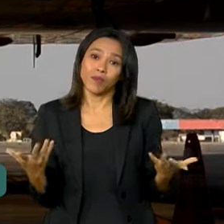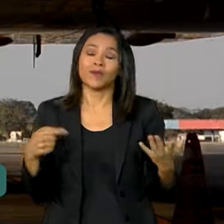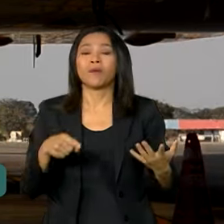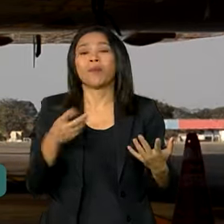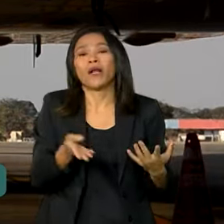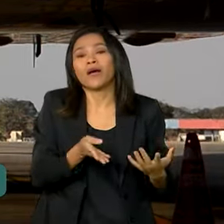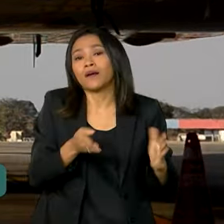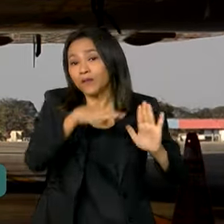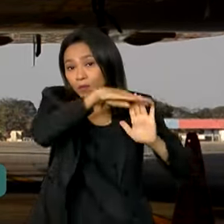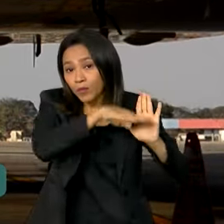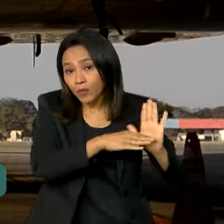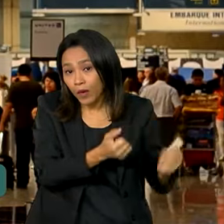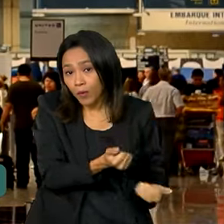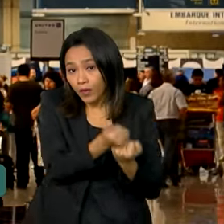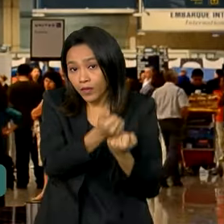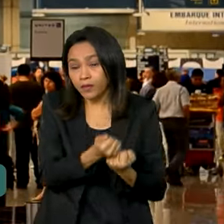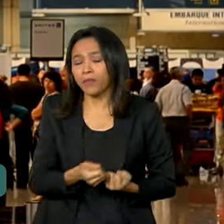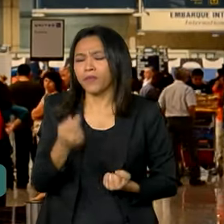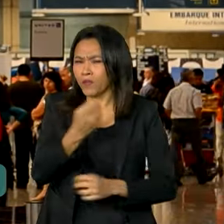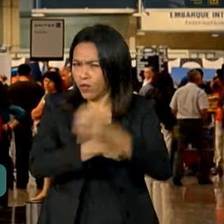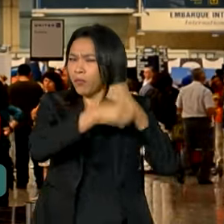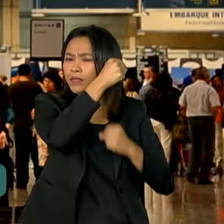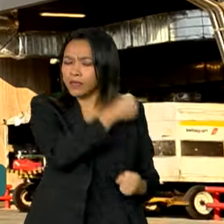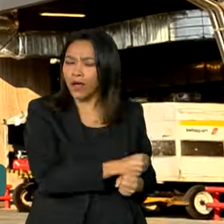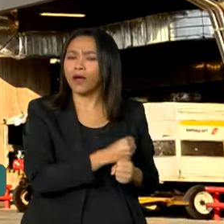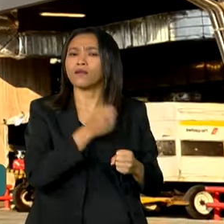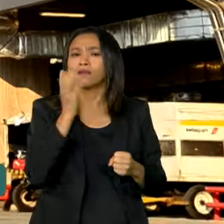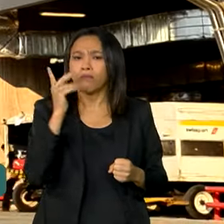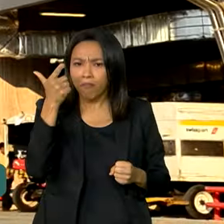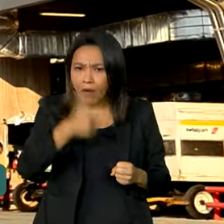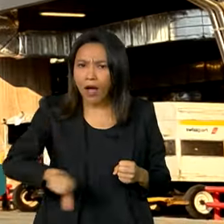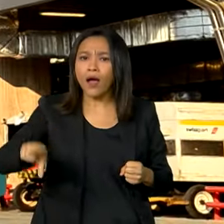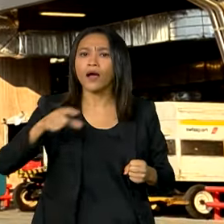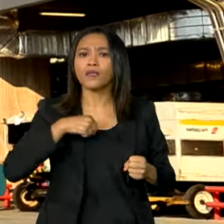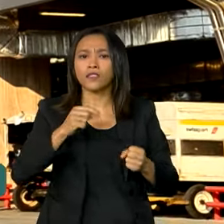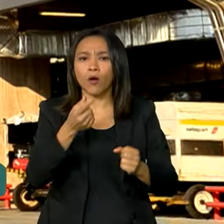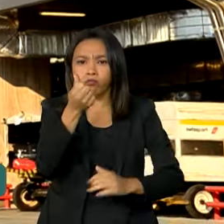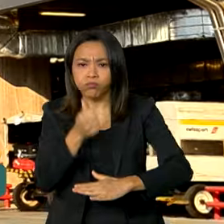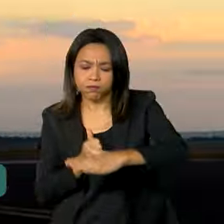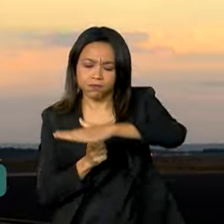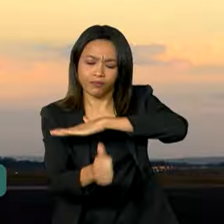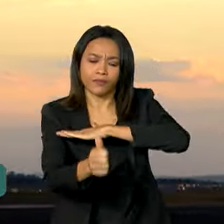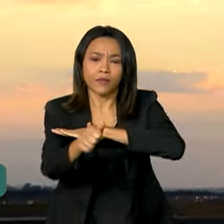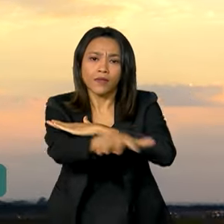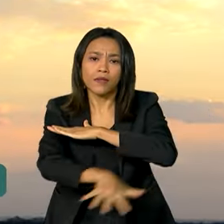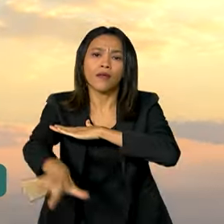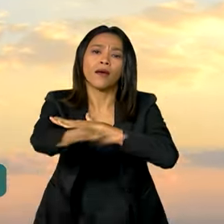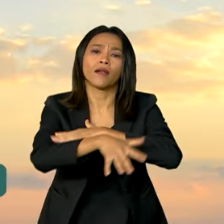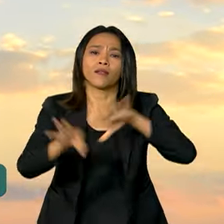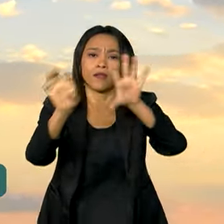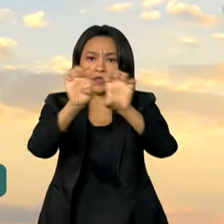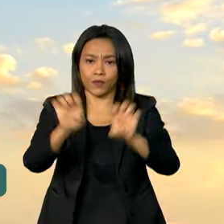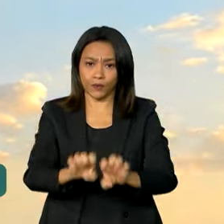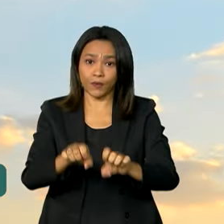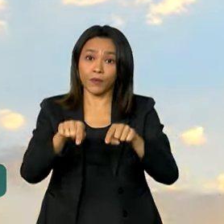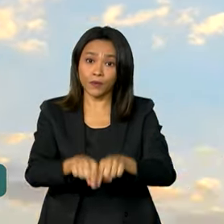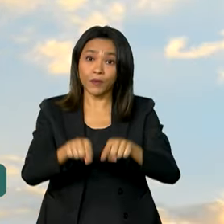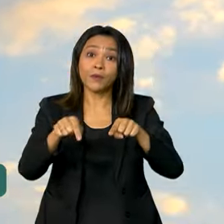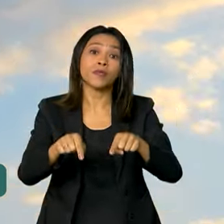Desde o ano passado, a pasta vem ampliando os investimentos em infraestrutura no setor